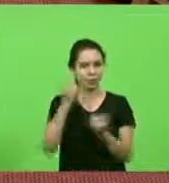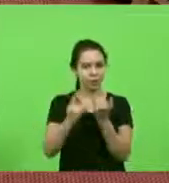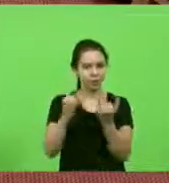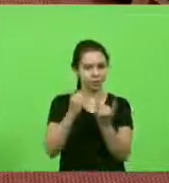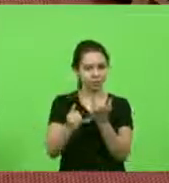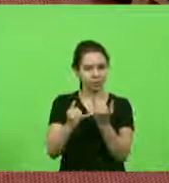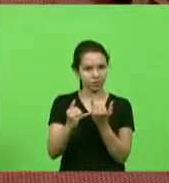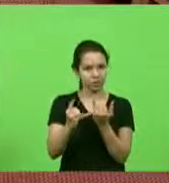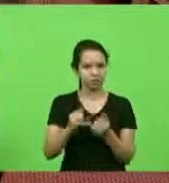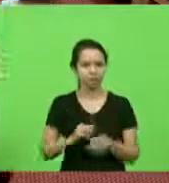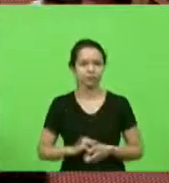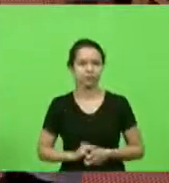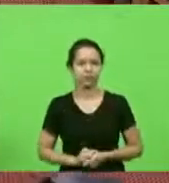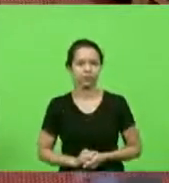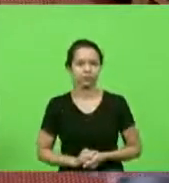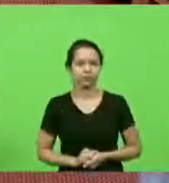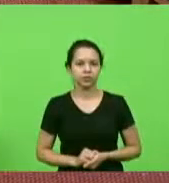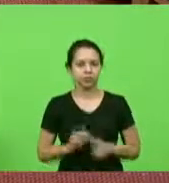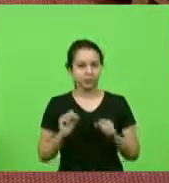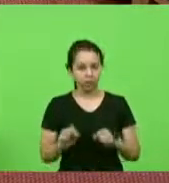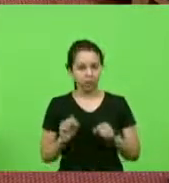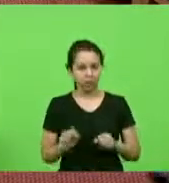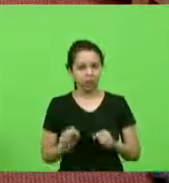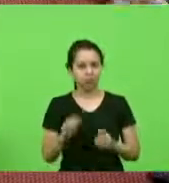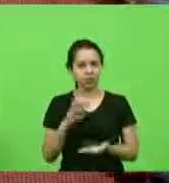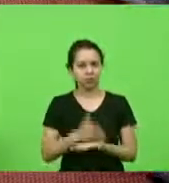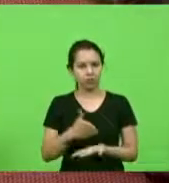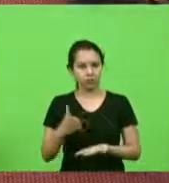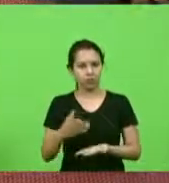pode ser compartilhado com o deputado Alba